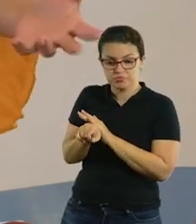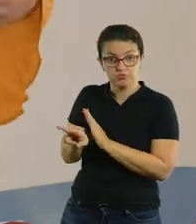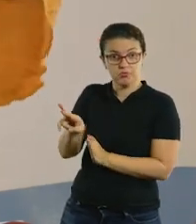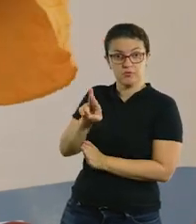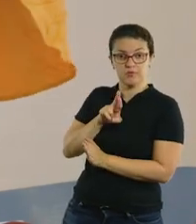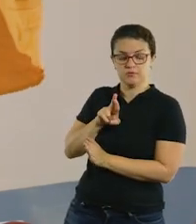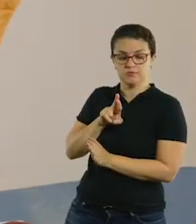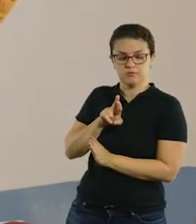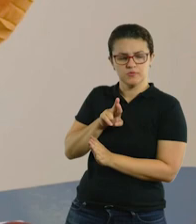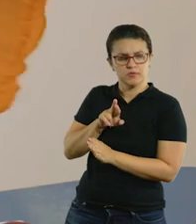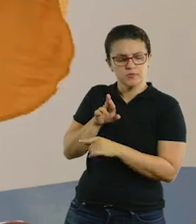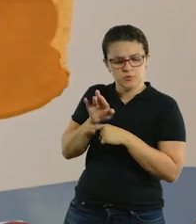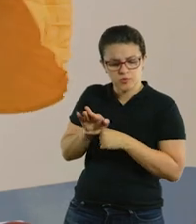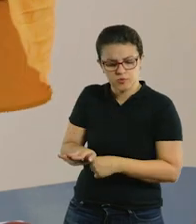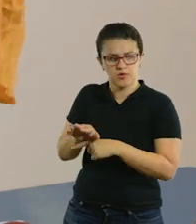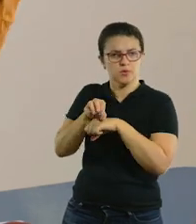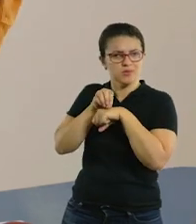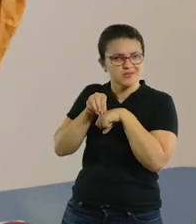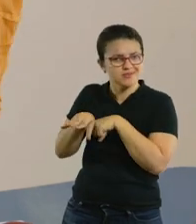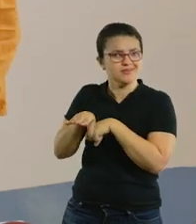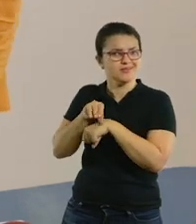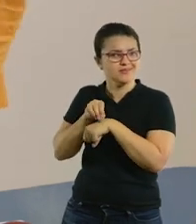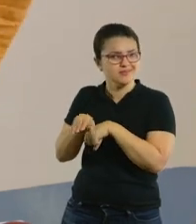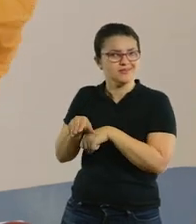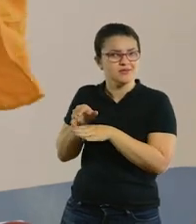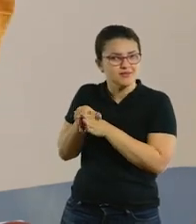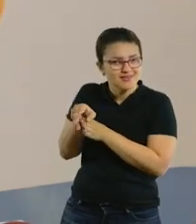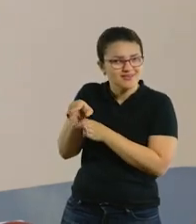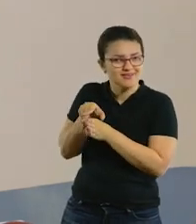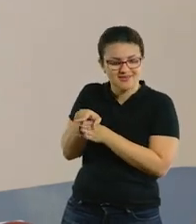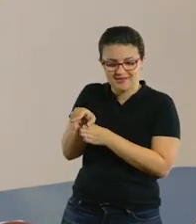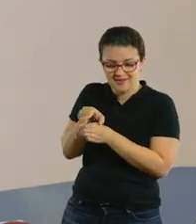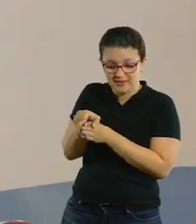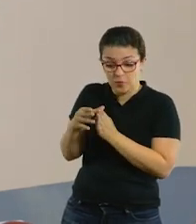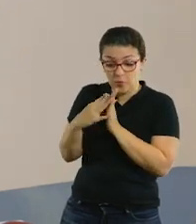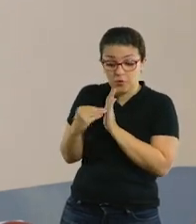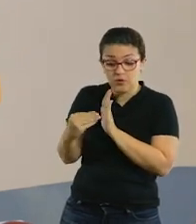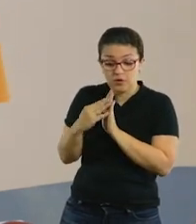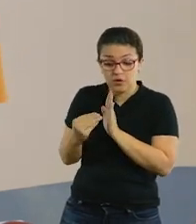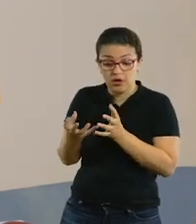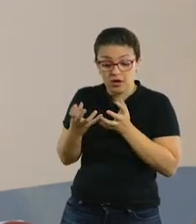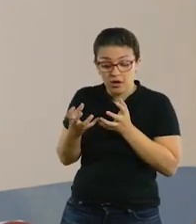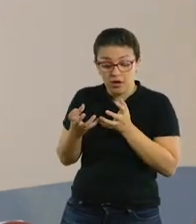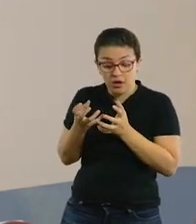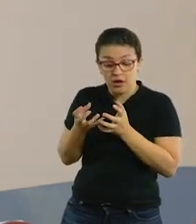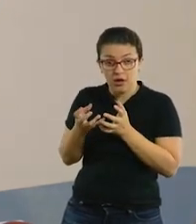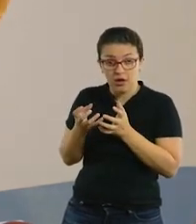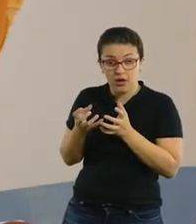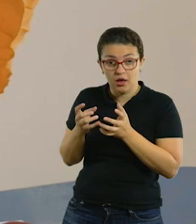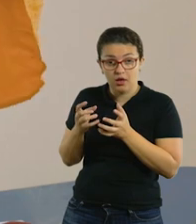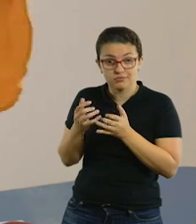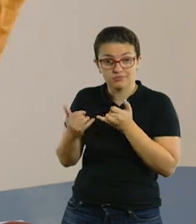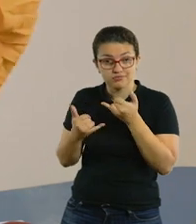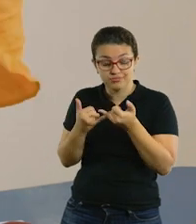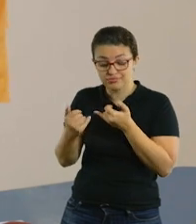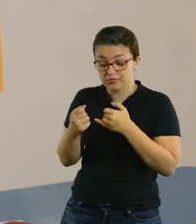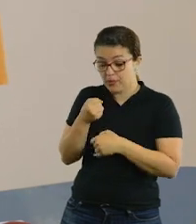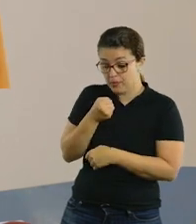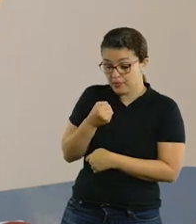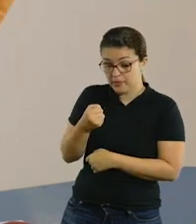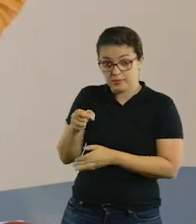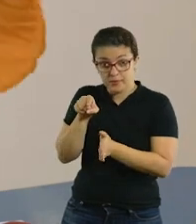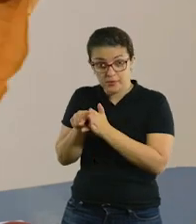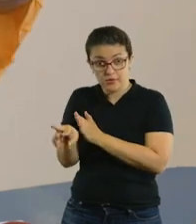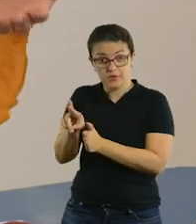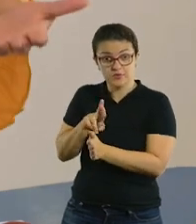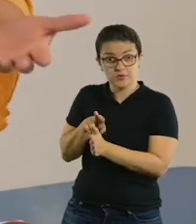perguntas, ajudá-la a orientar e aí você está fornecendo para ela um modelo do que é que você quer. Depois que você fizer essa brincadeira